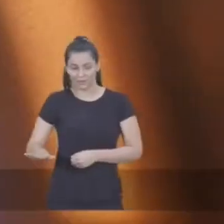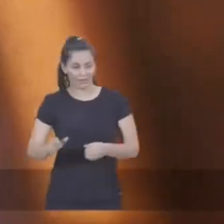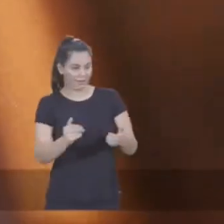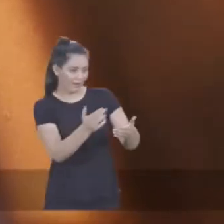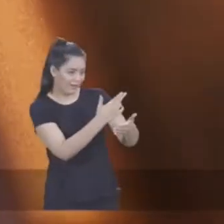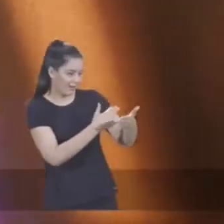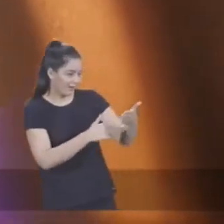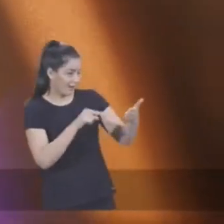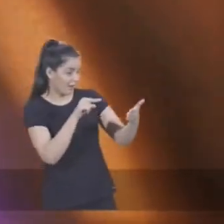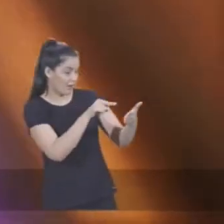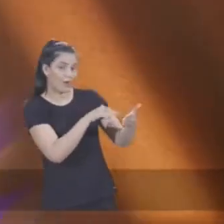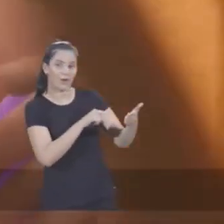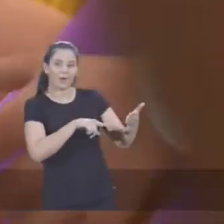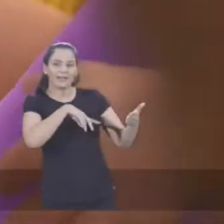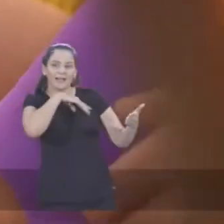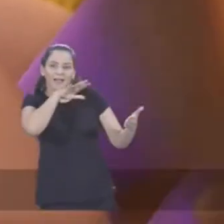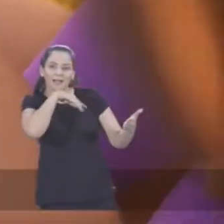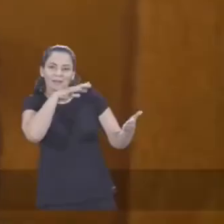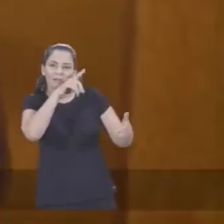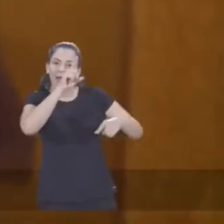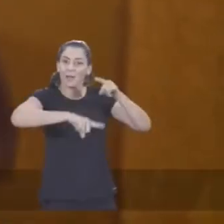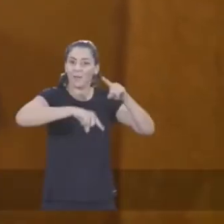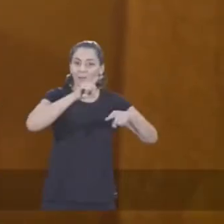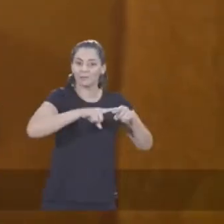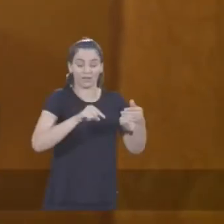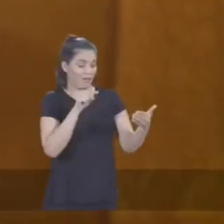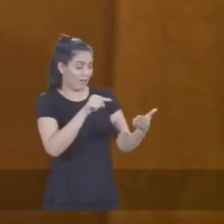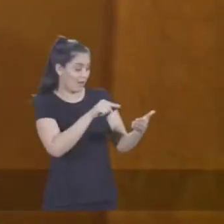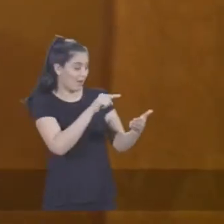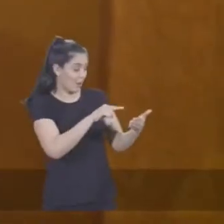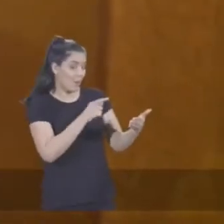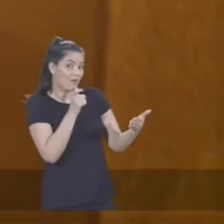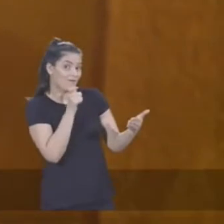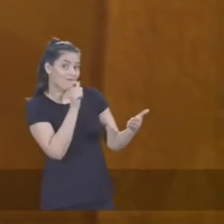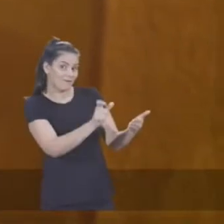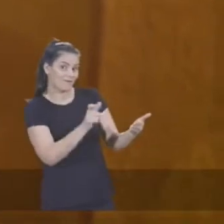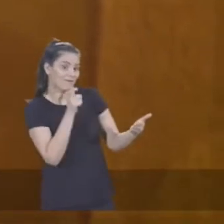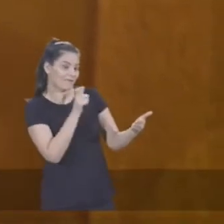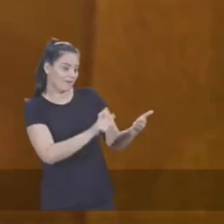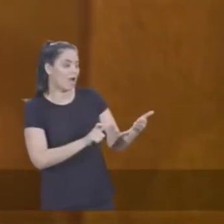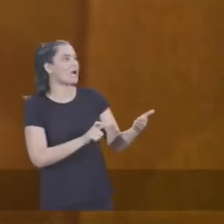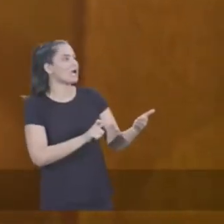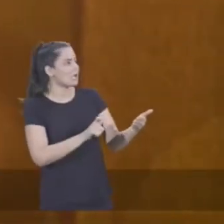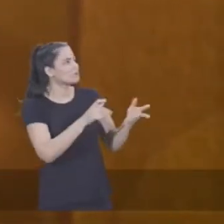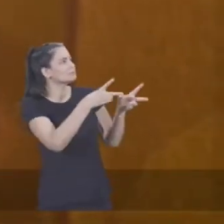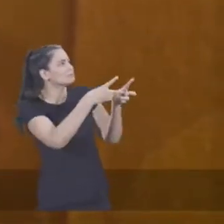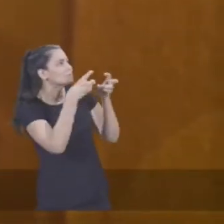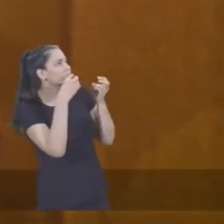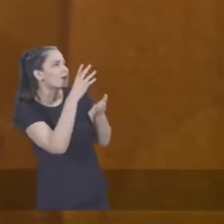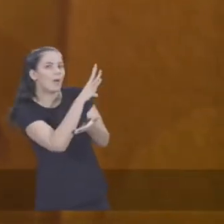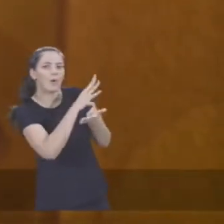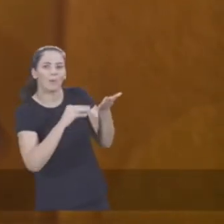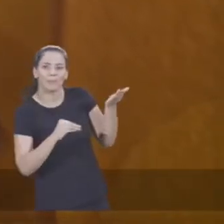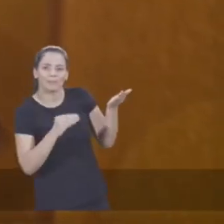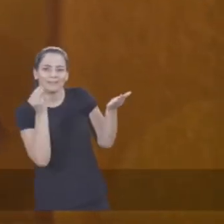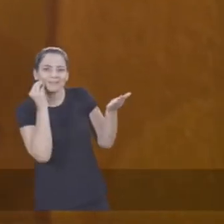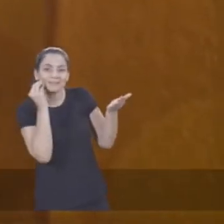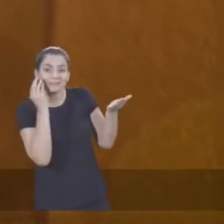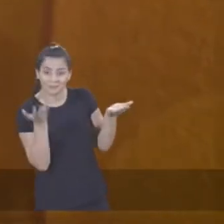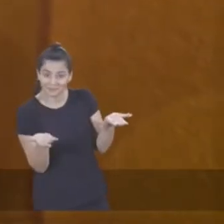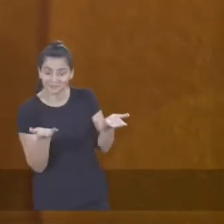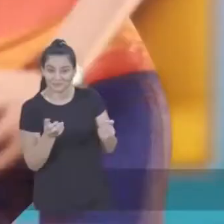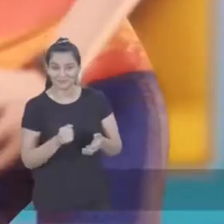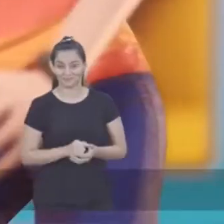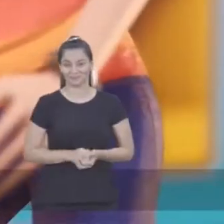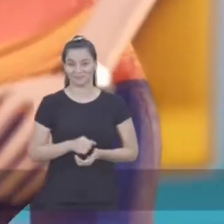as figuras, aponte com o dedo e fale o nome dos objetos e dos animais para que ela reconheça e comece ou